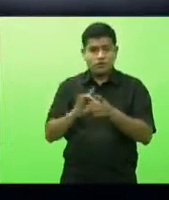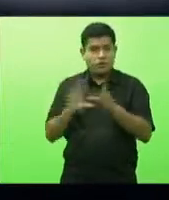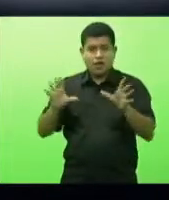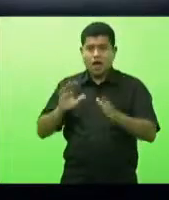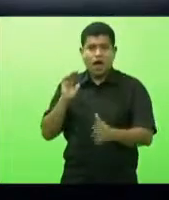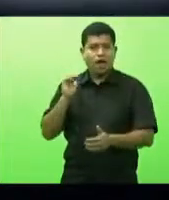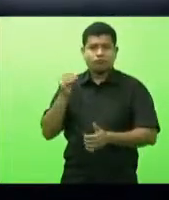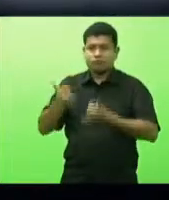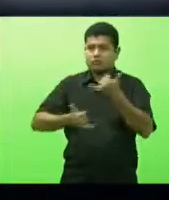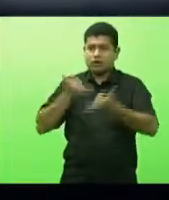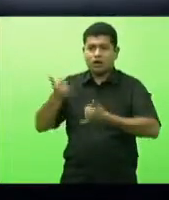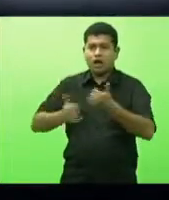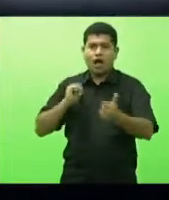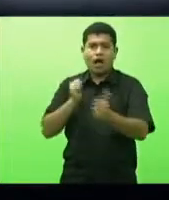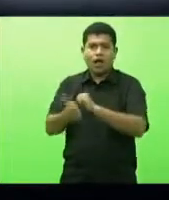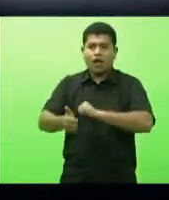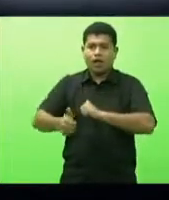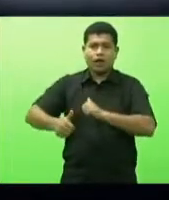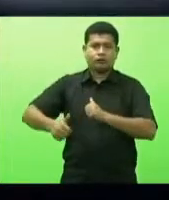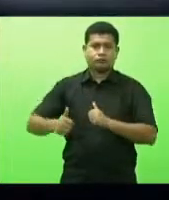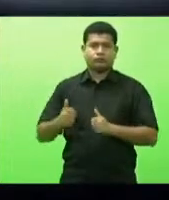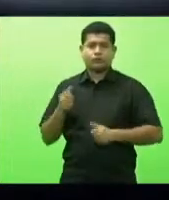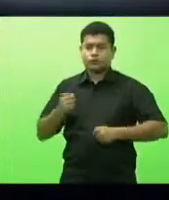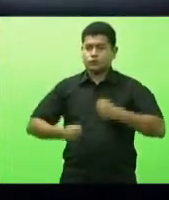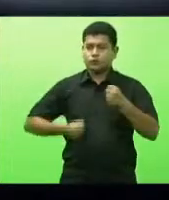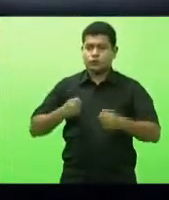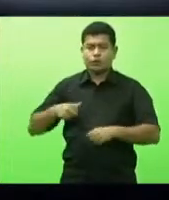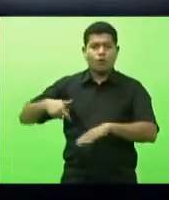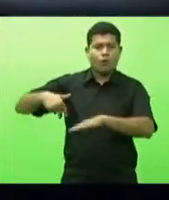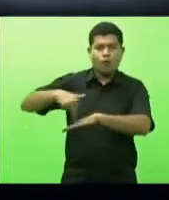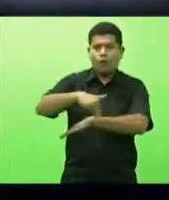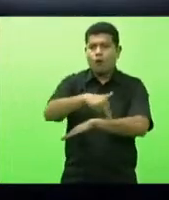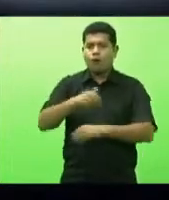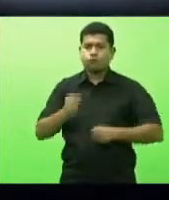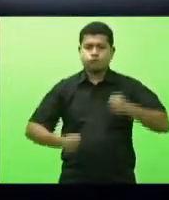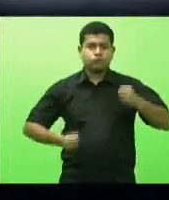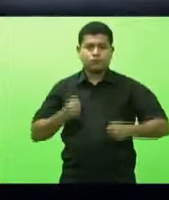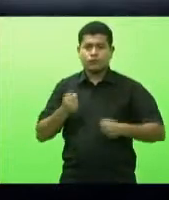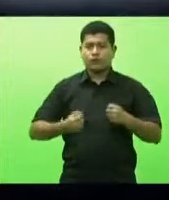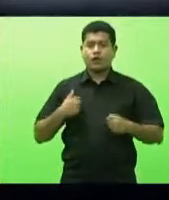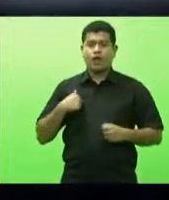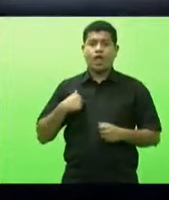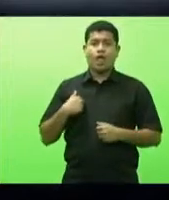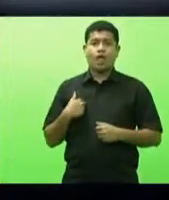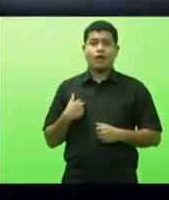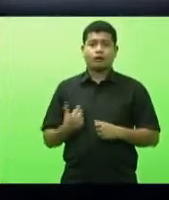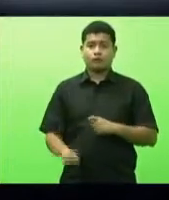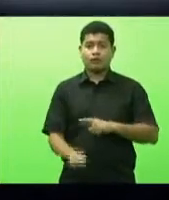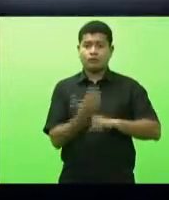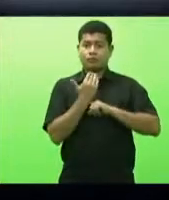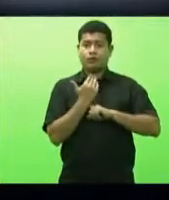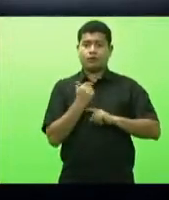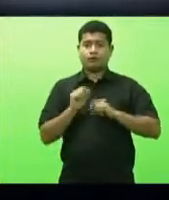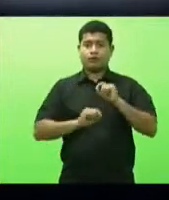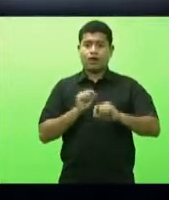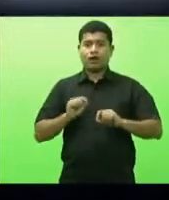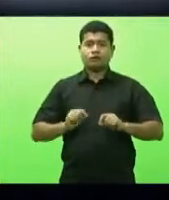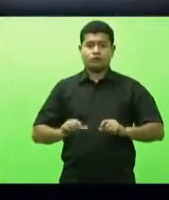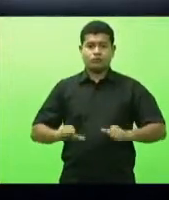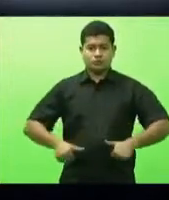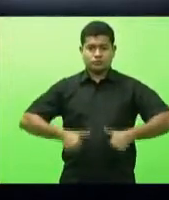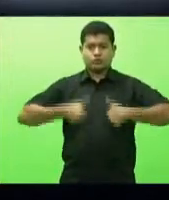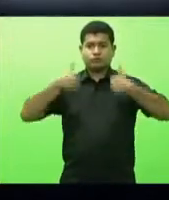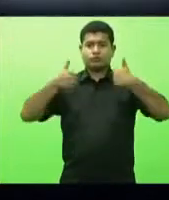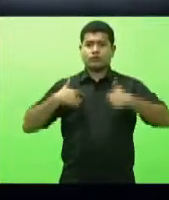porque quando eu pratico esporte quando eu caminho quando eu corro quando eu faço exercício físico aumenta também a minha imunidade